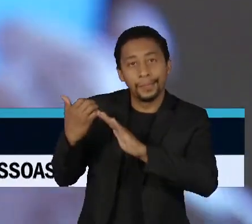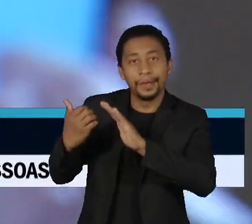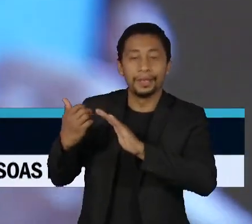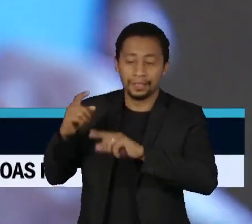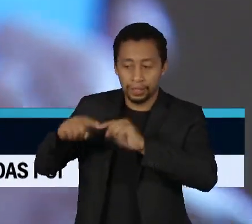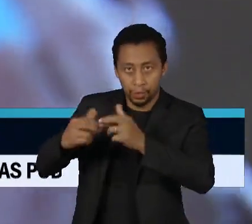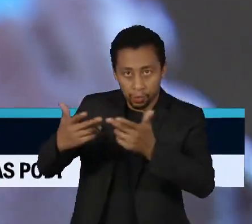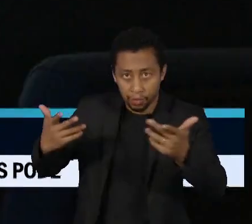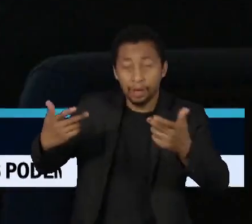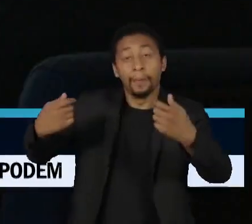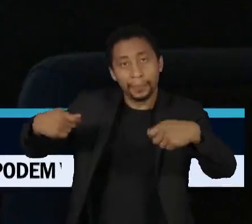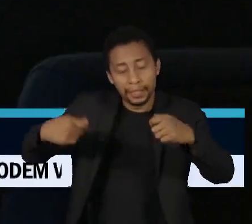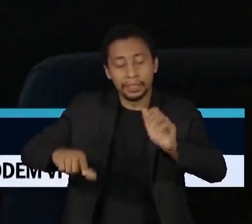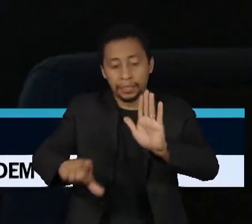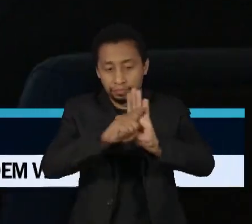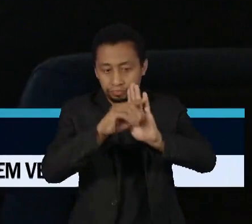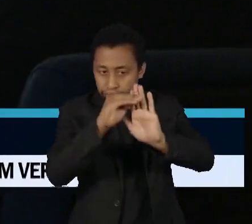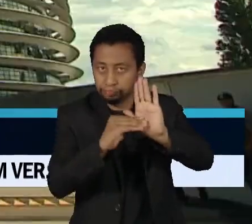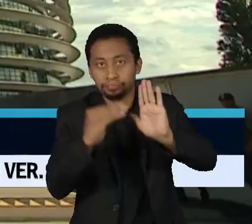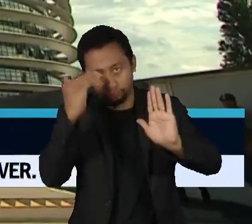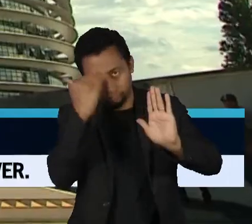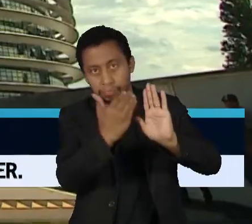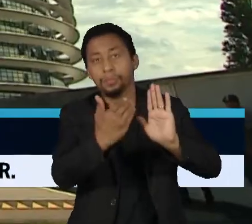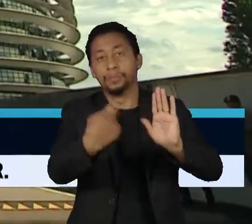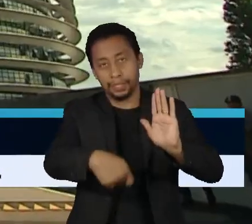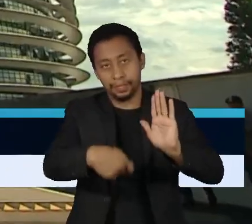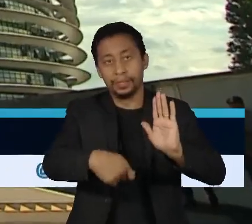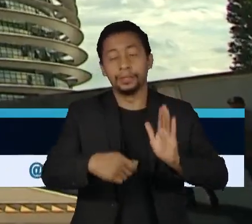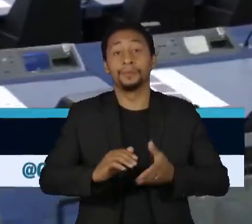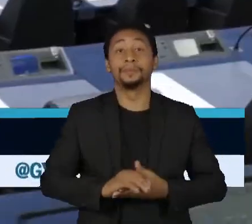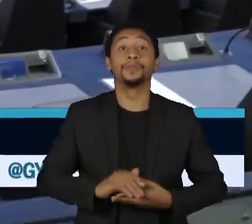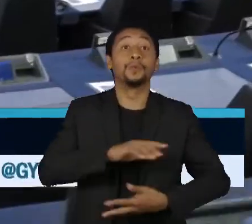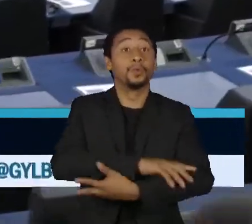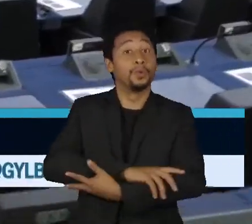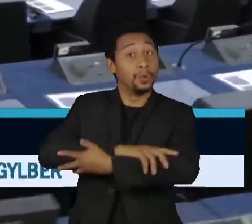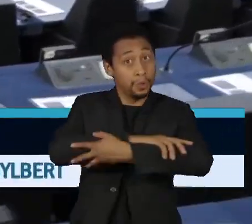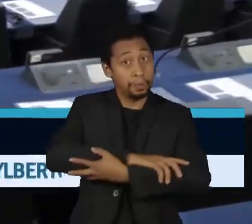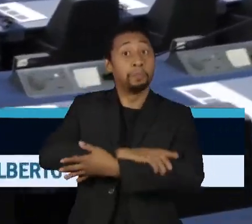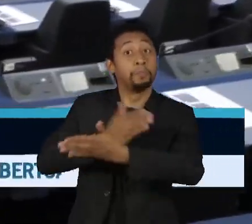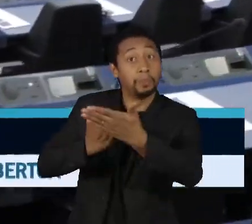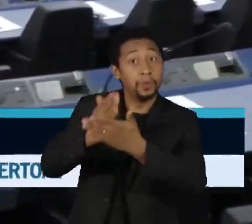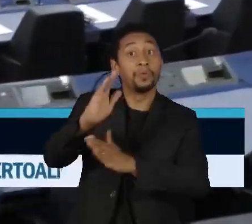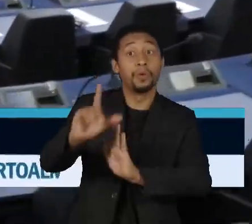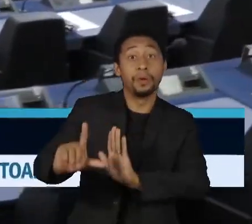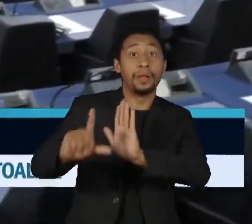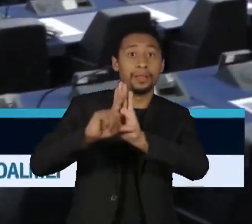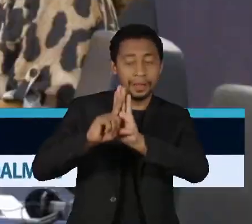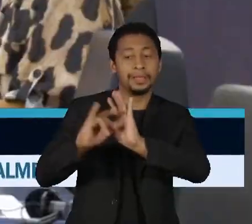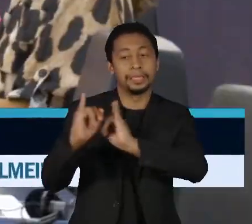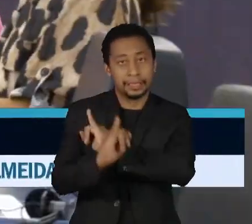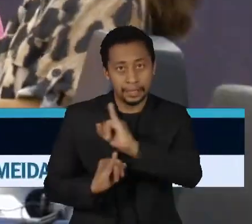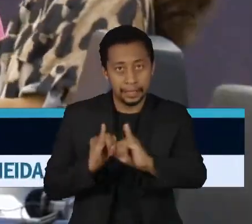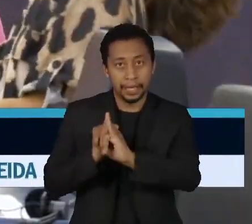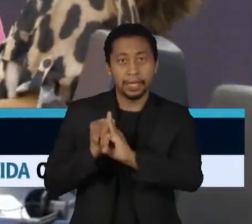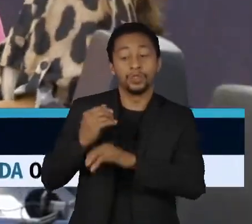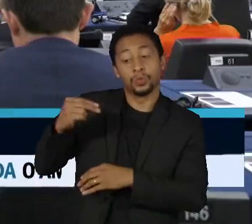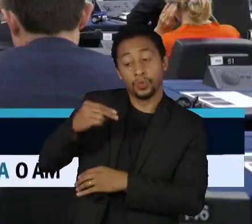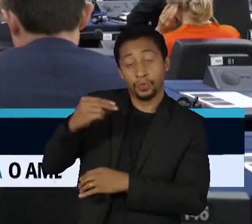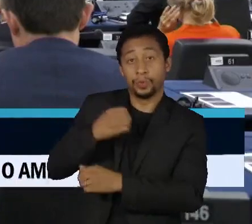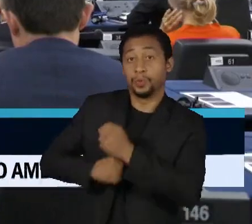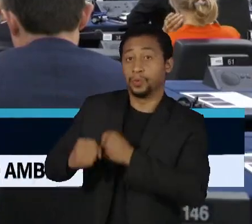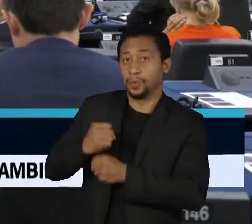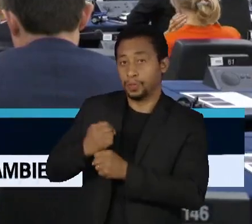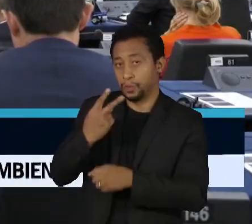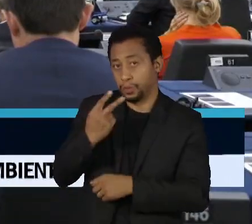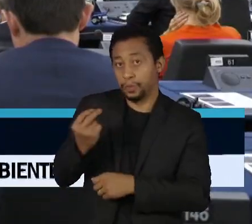que jogar dentro das quatro linhas da regulamentação. A União Europeia aprovou a Lei de Serviços Digitais em novembro do ano passado.